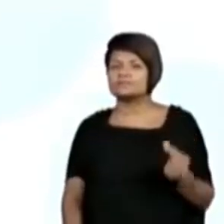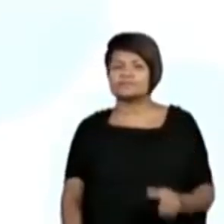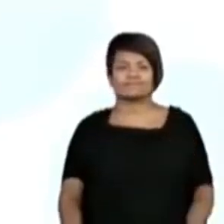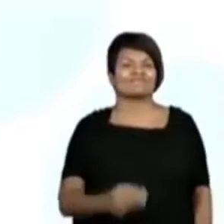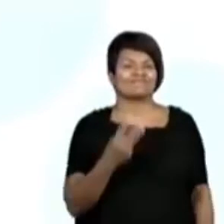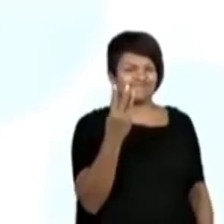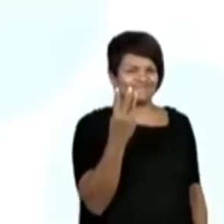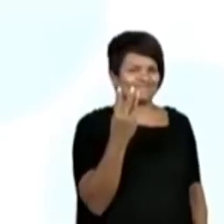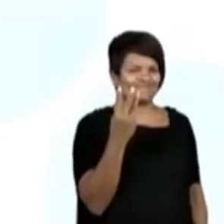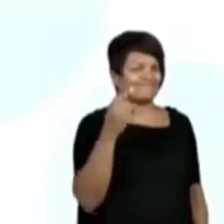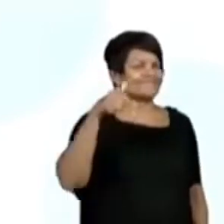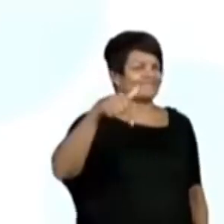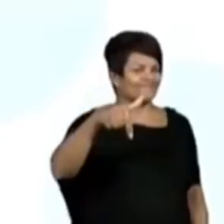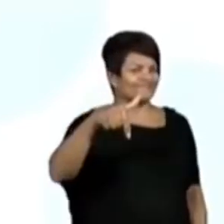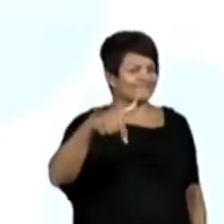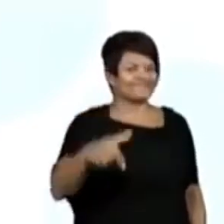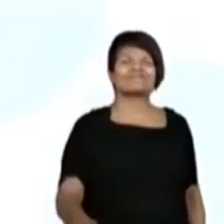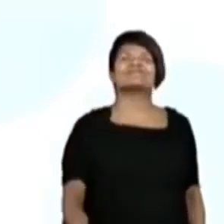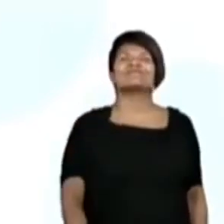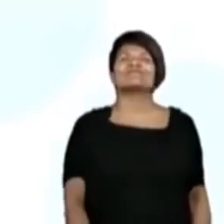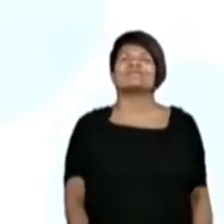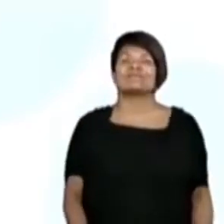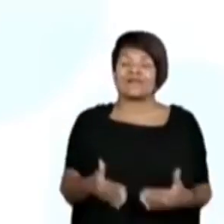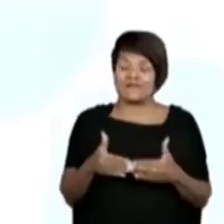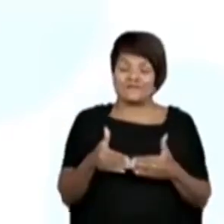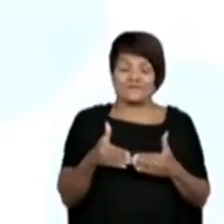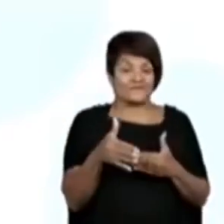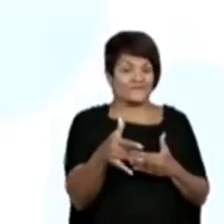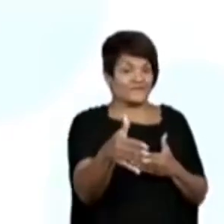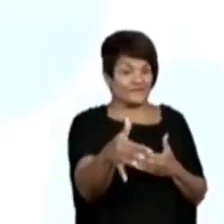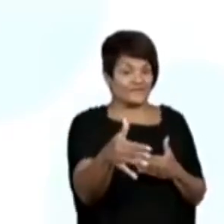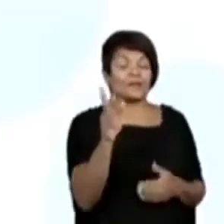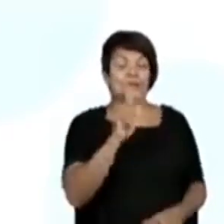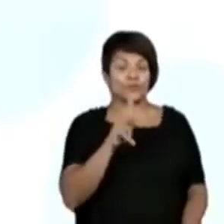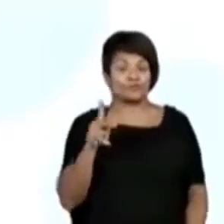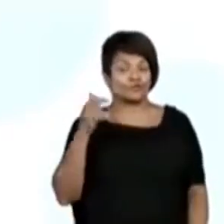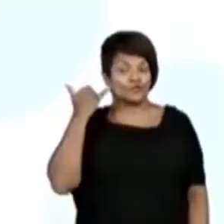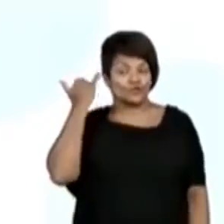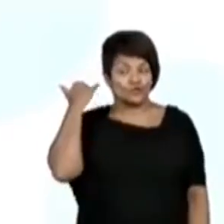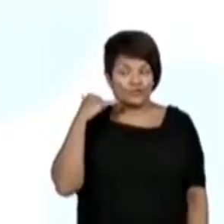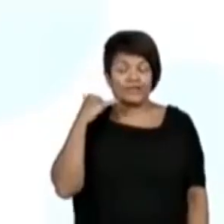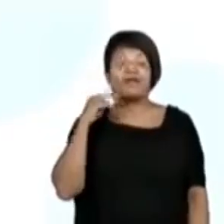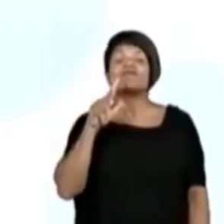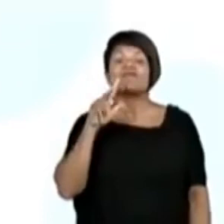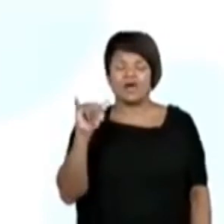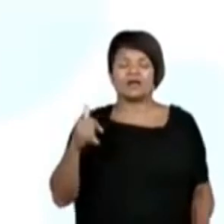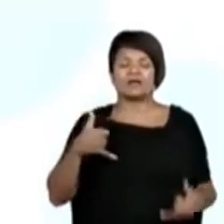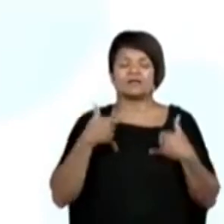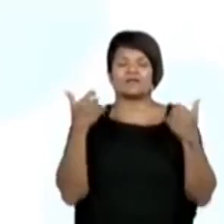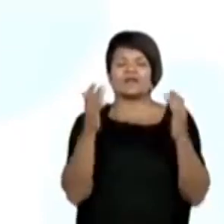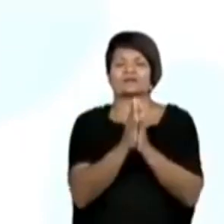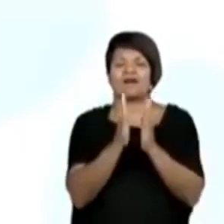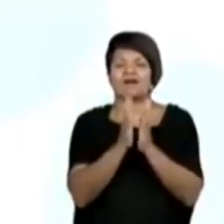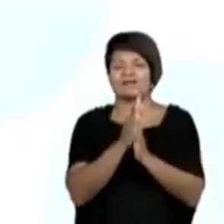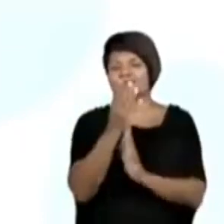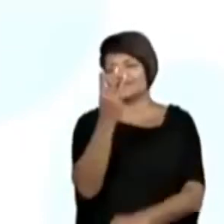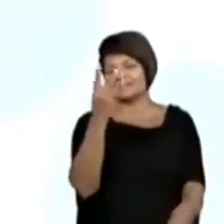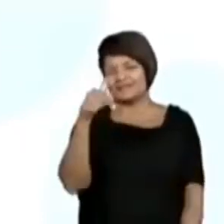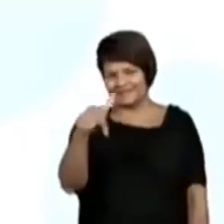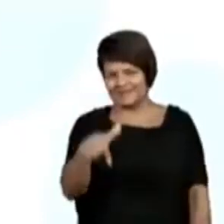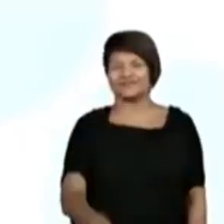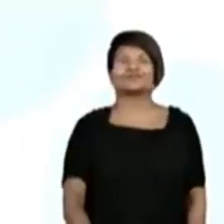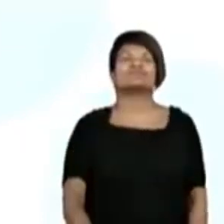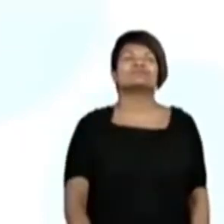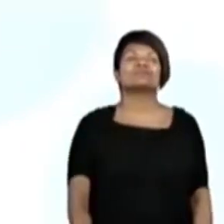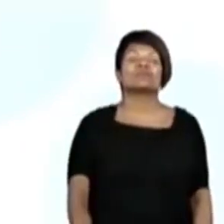Trinta e sete. Muito bem. bem. Trinta e sete anos. Eu nasci